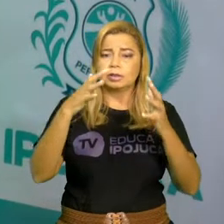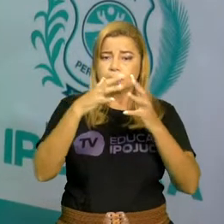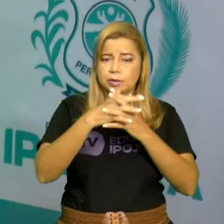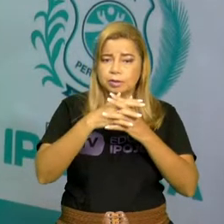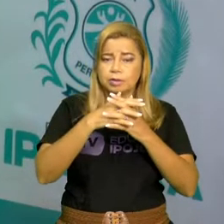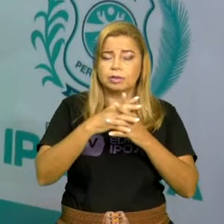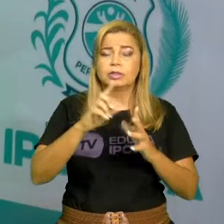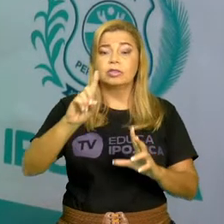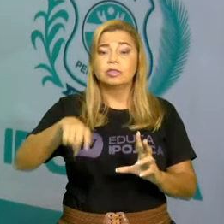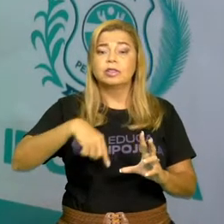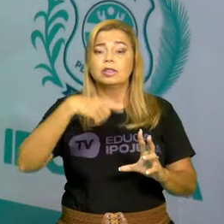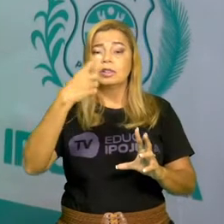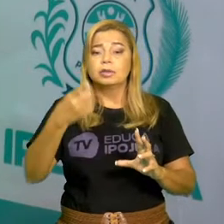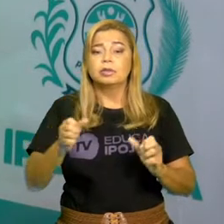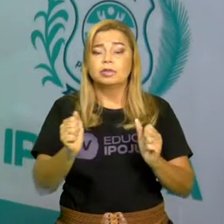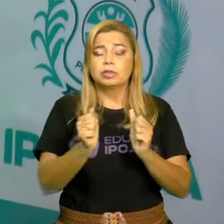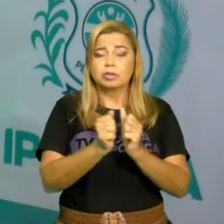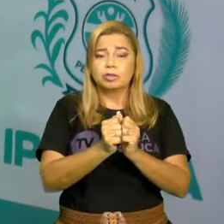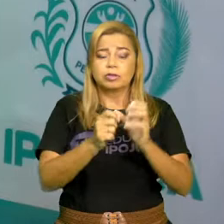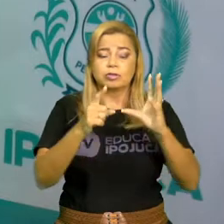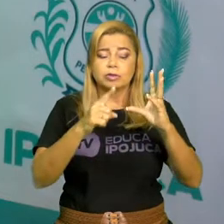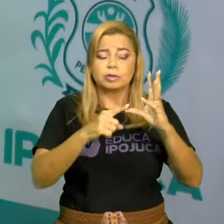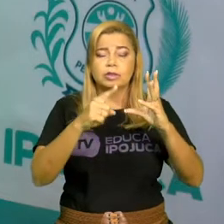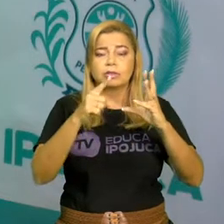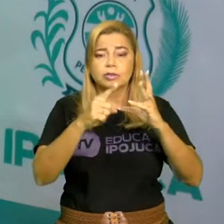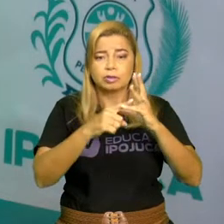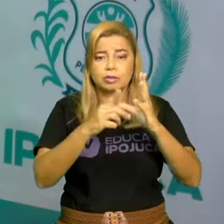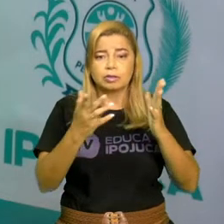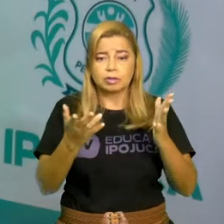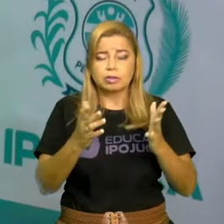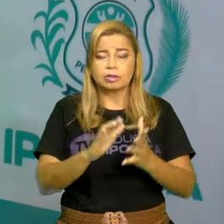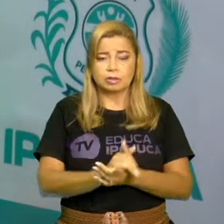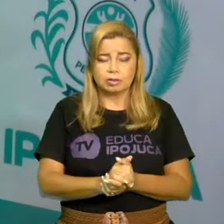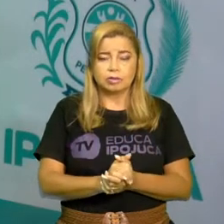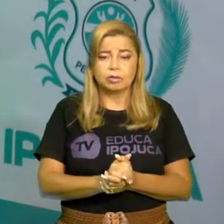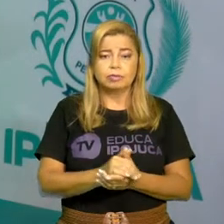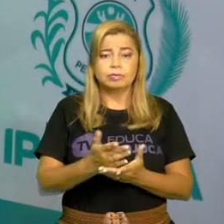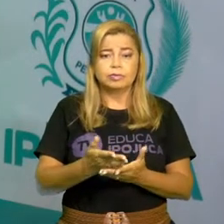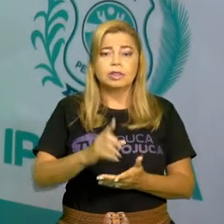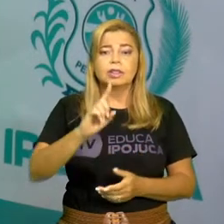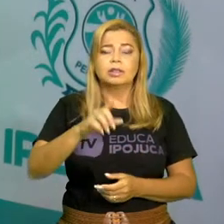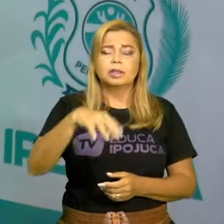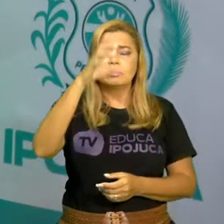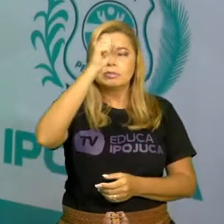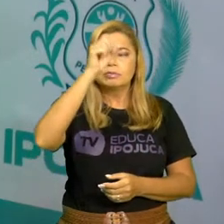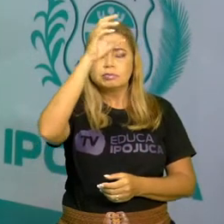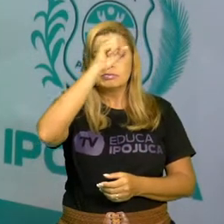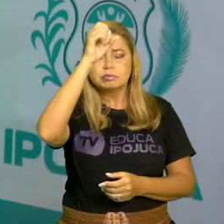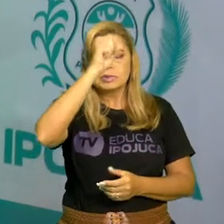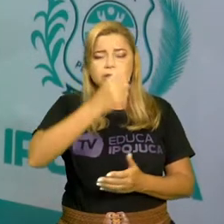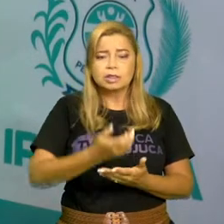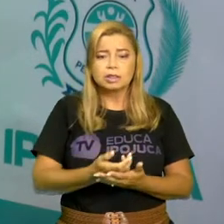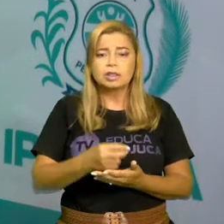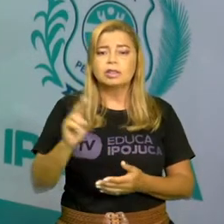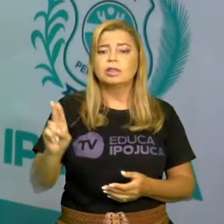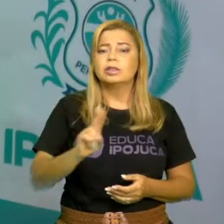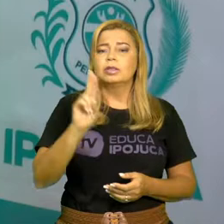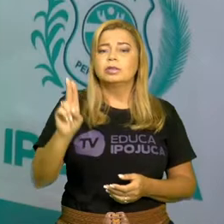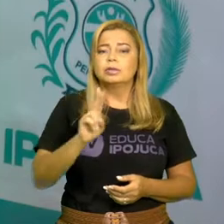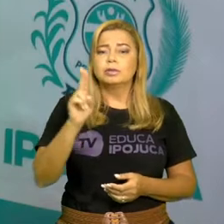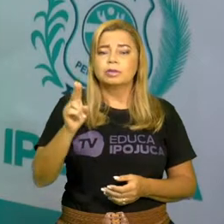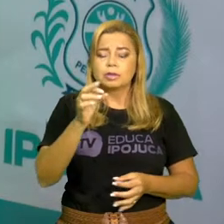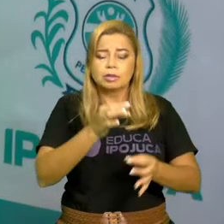depois a gente vai com PLA, depois vai com BRA e assim vai aprendendo como a gente utiliza a ordem do